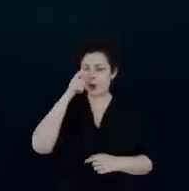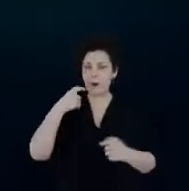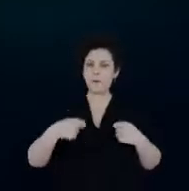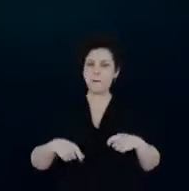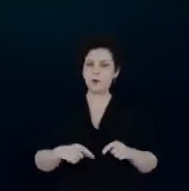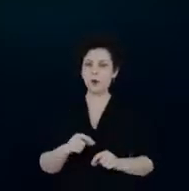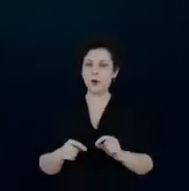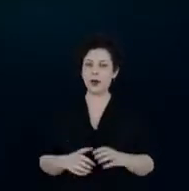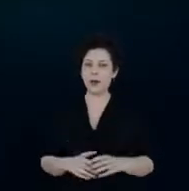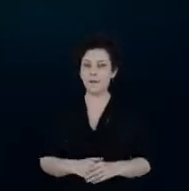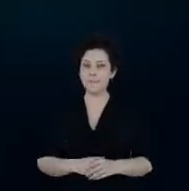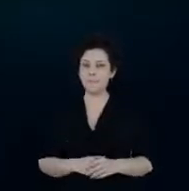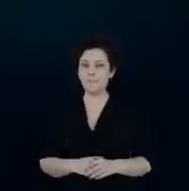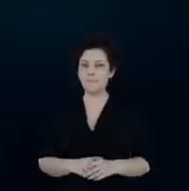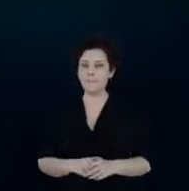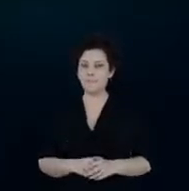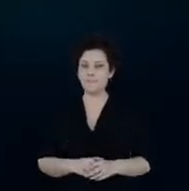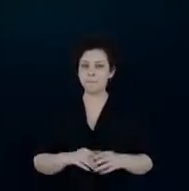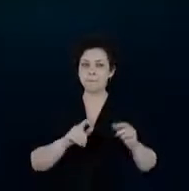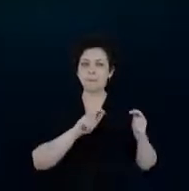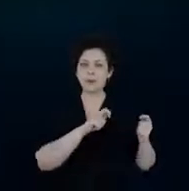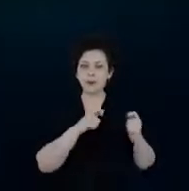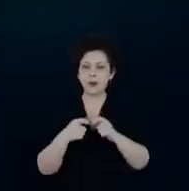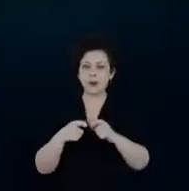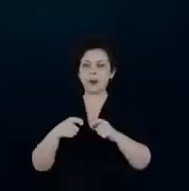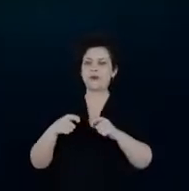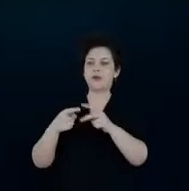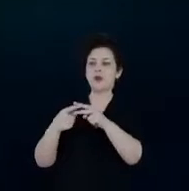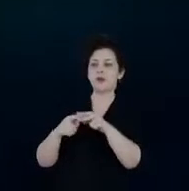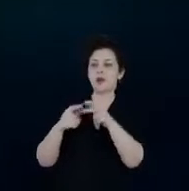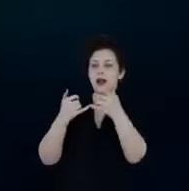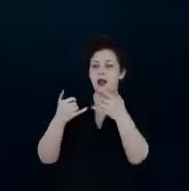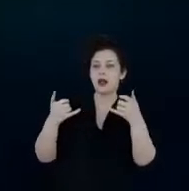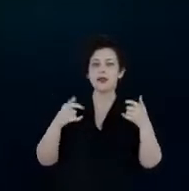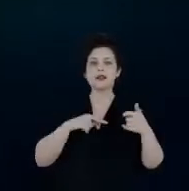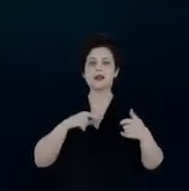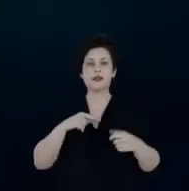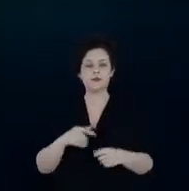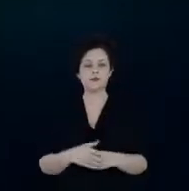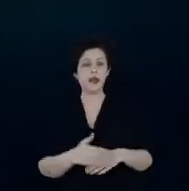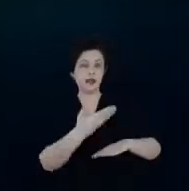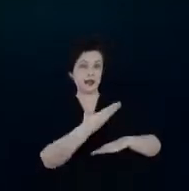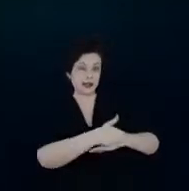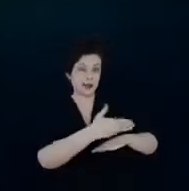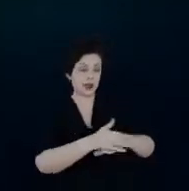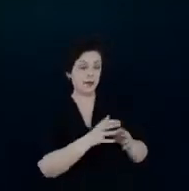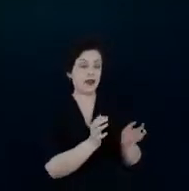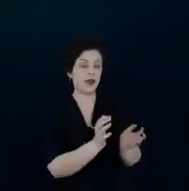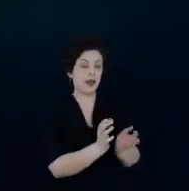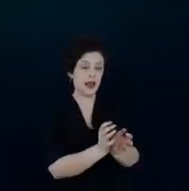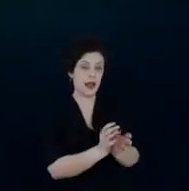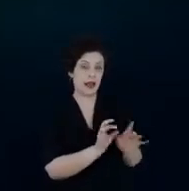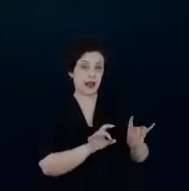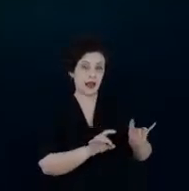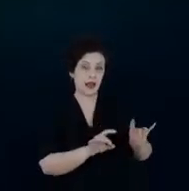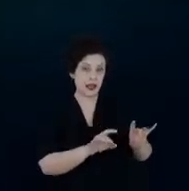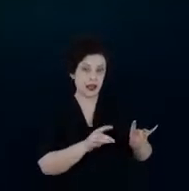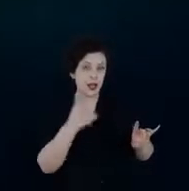de adequação das instalações existentes. Treinamento e capacitação da equipe técnica desses hospitais para que possam dar